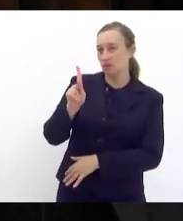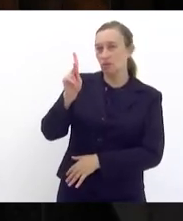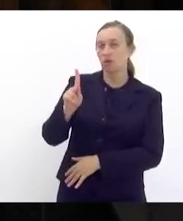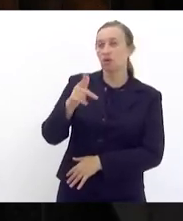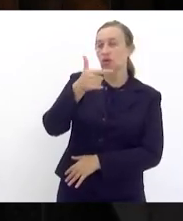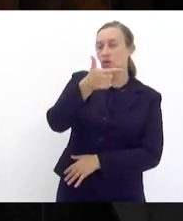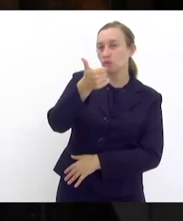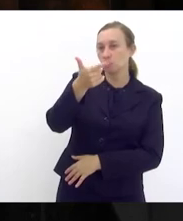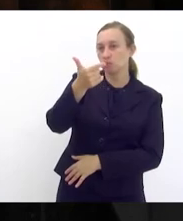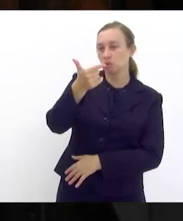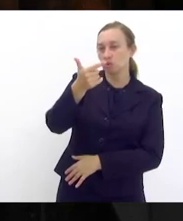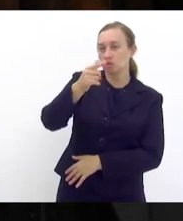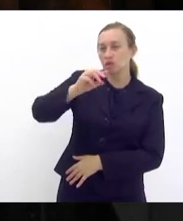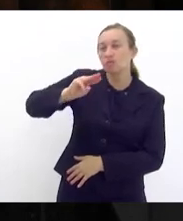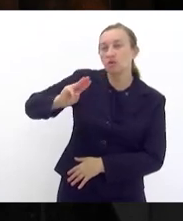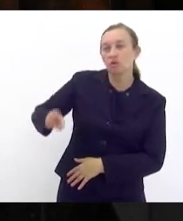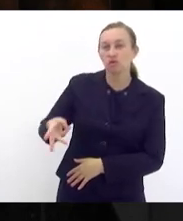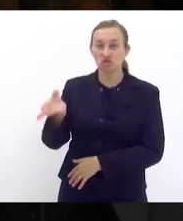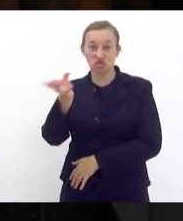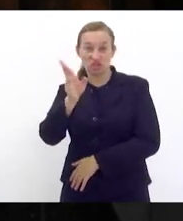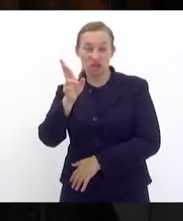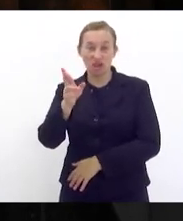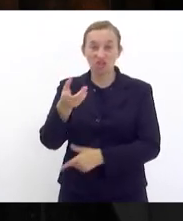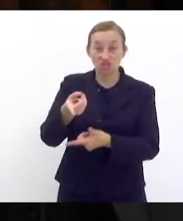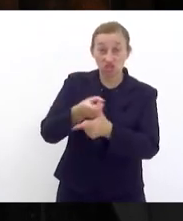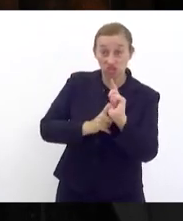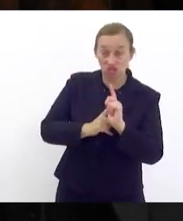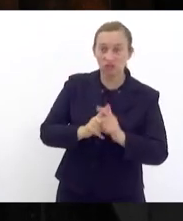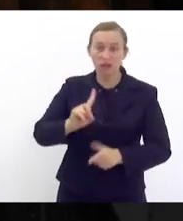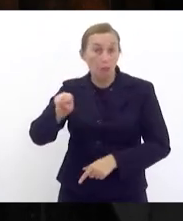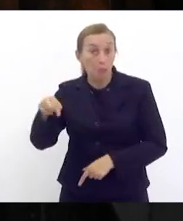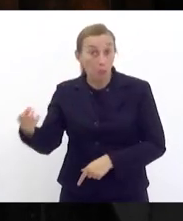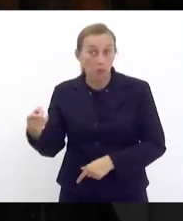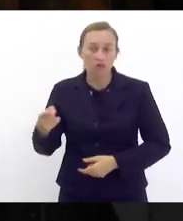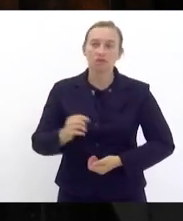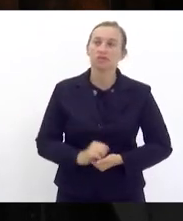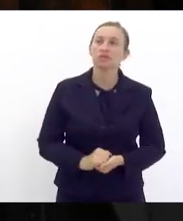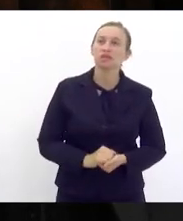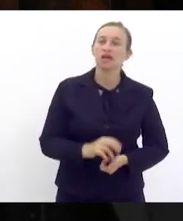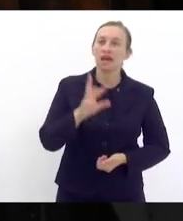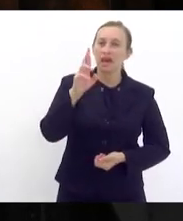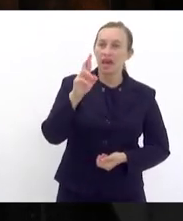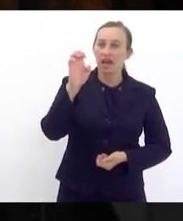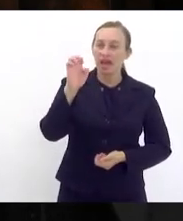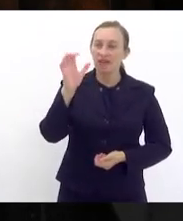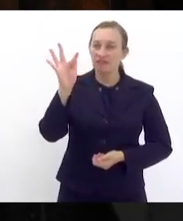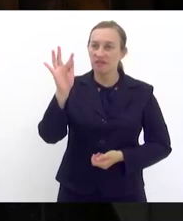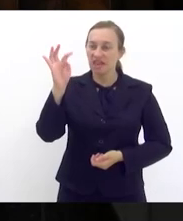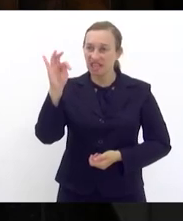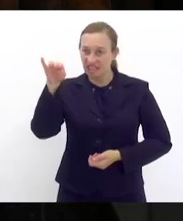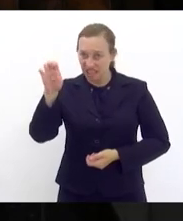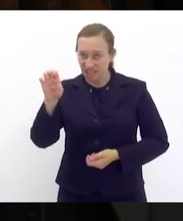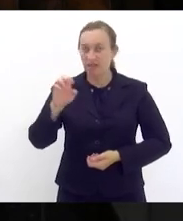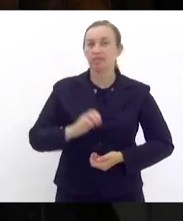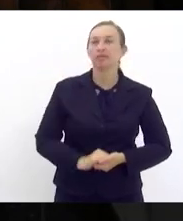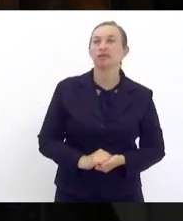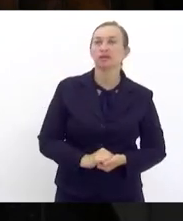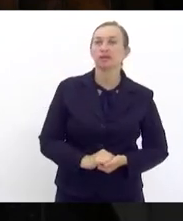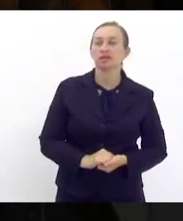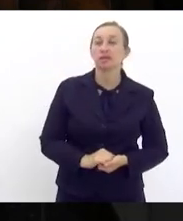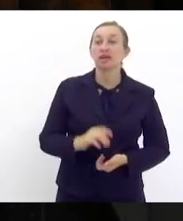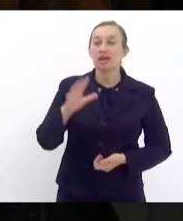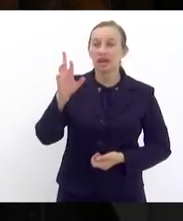bilhões de reais de dívida ativa. Depois é a REFIT. REFIT. É uma